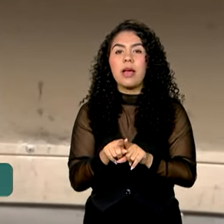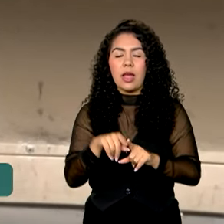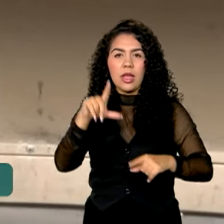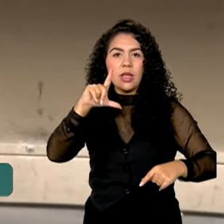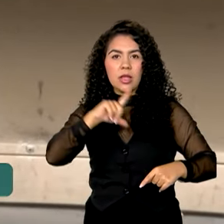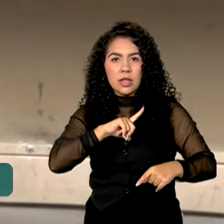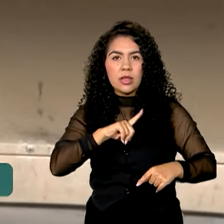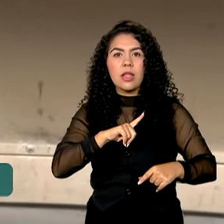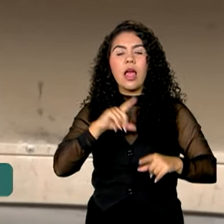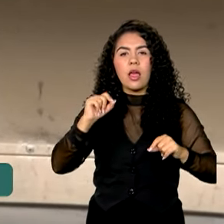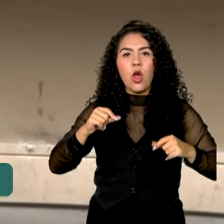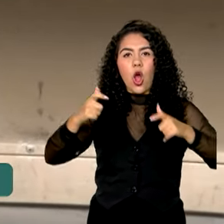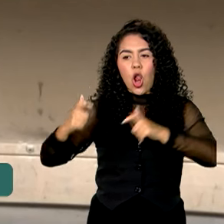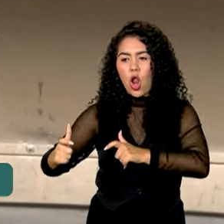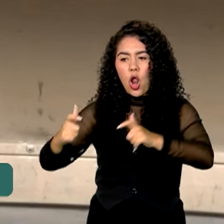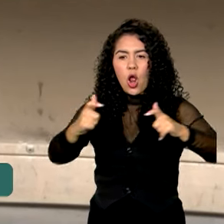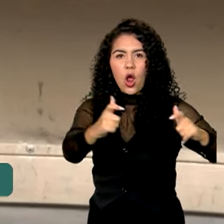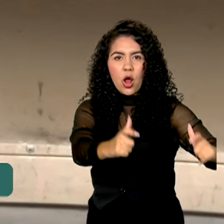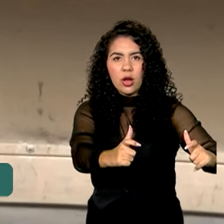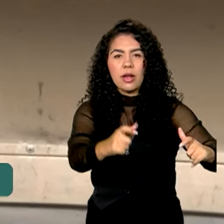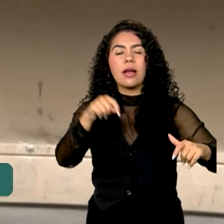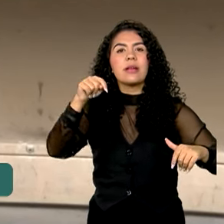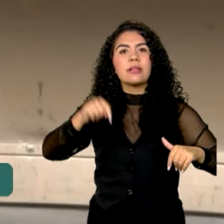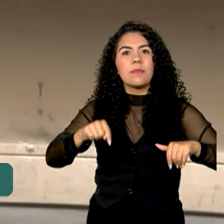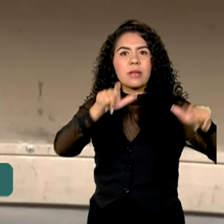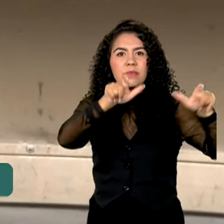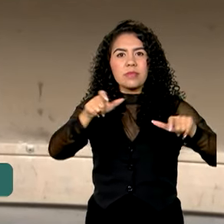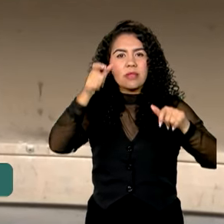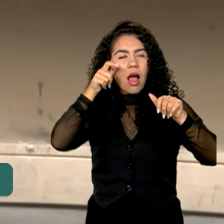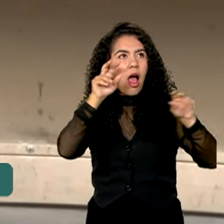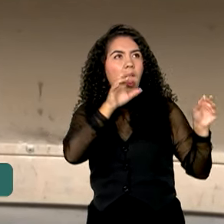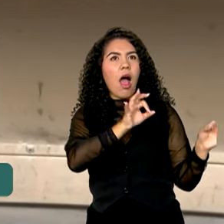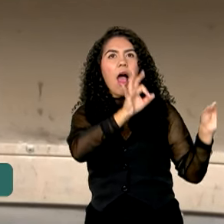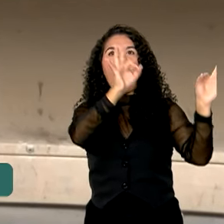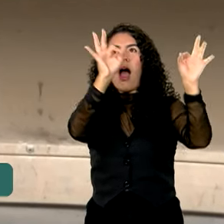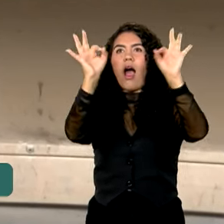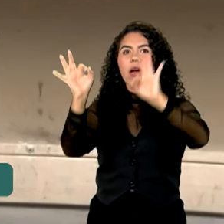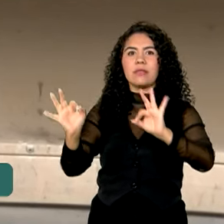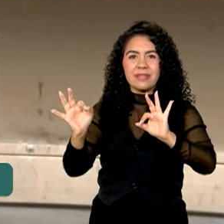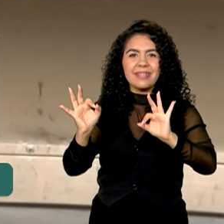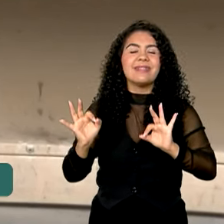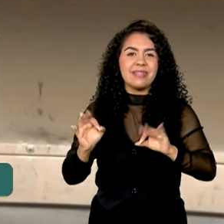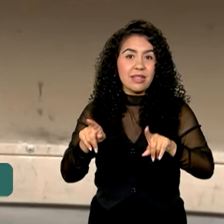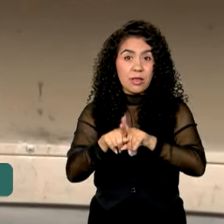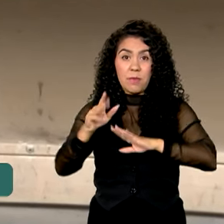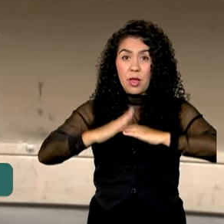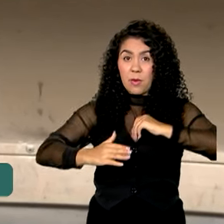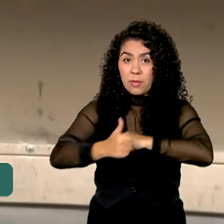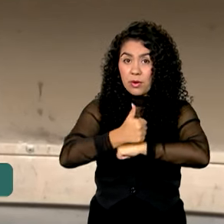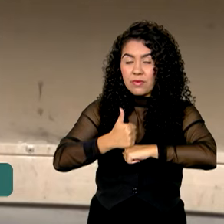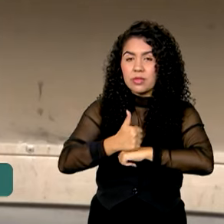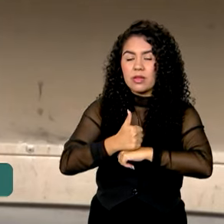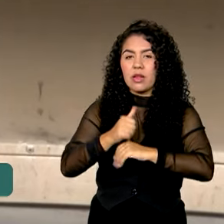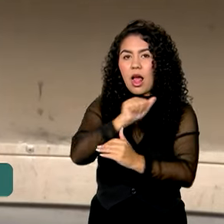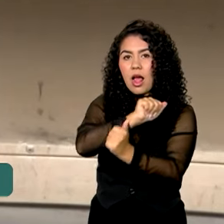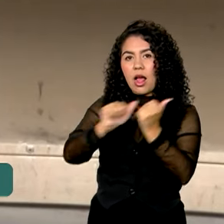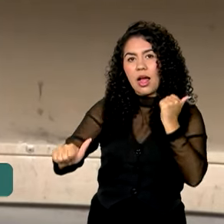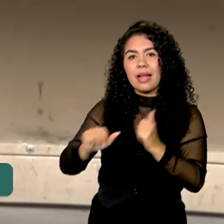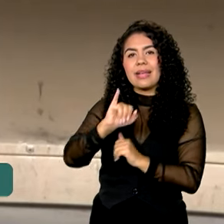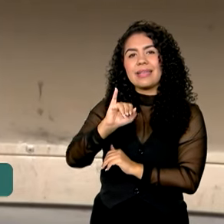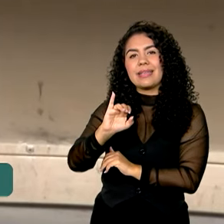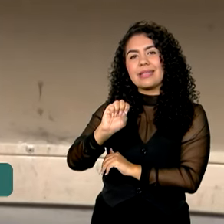do Rio Sena e o público vai ter acesso a telões ao longo do trajeto. Os atletas Isaquias Queiroz, campeão